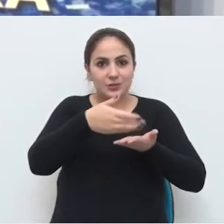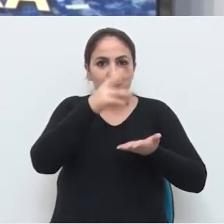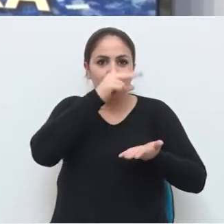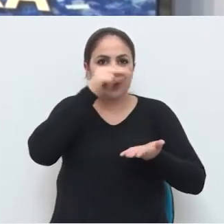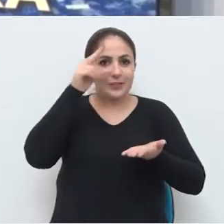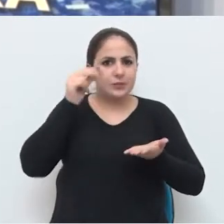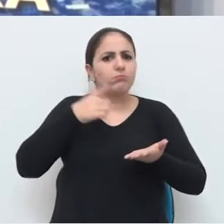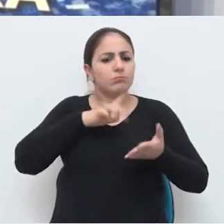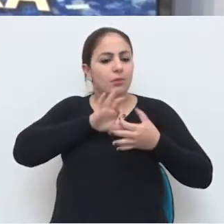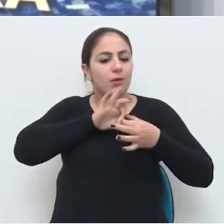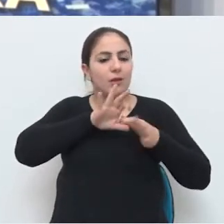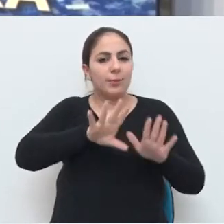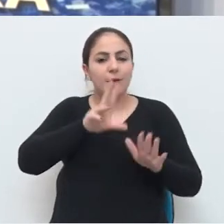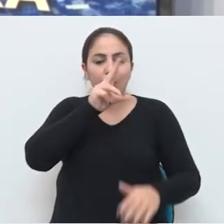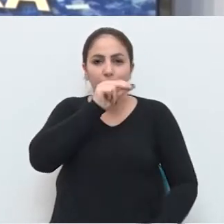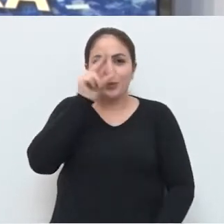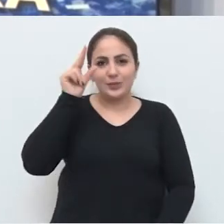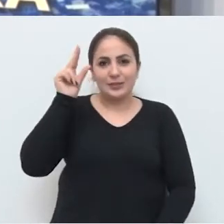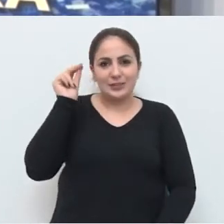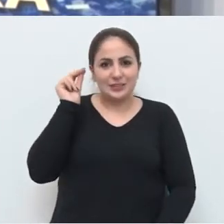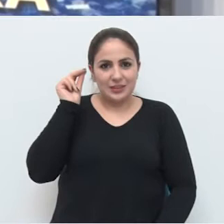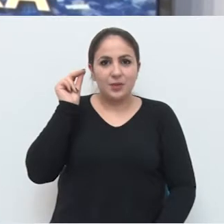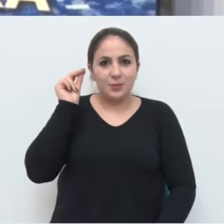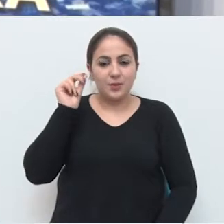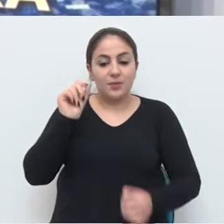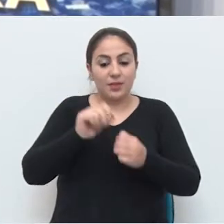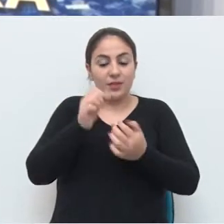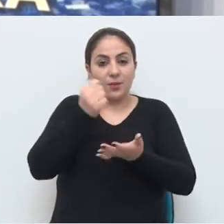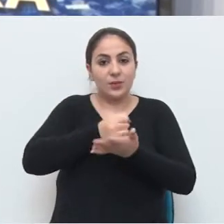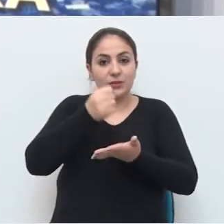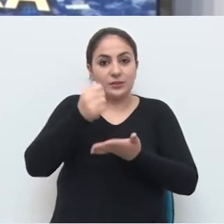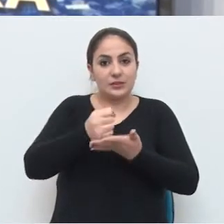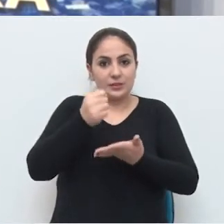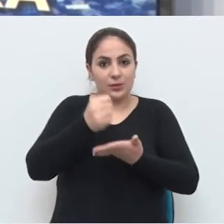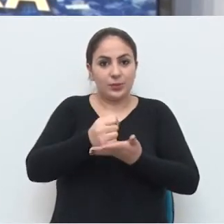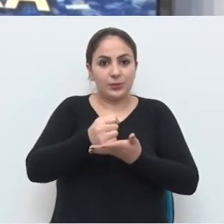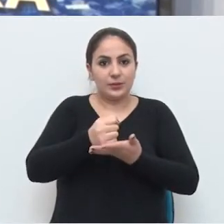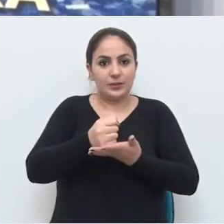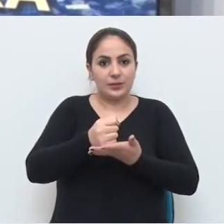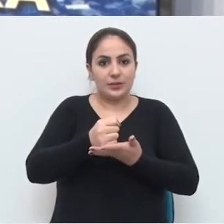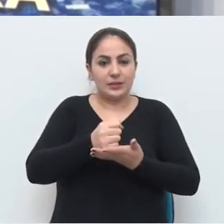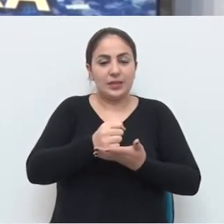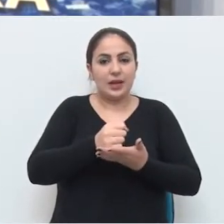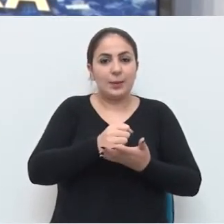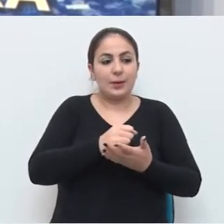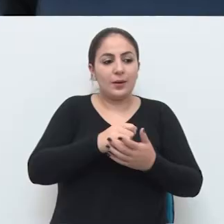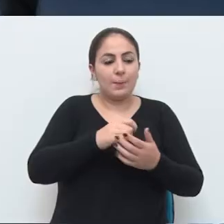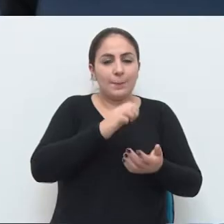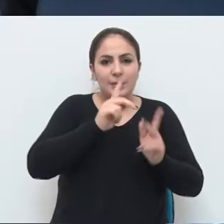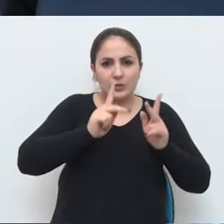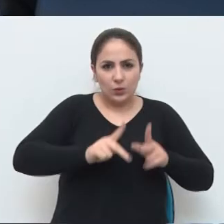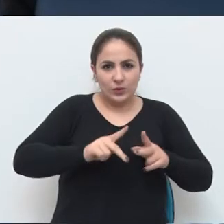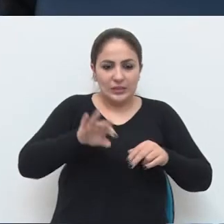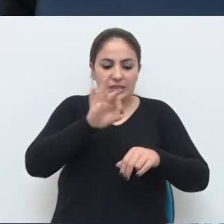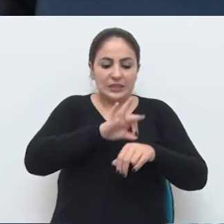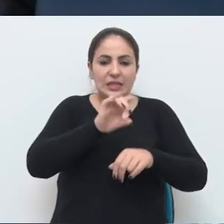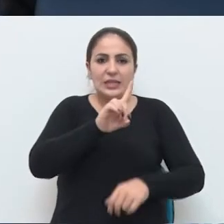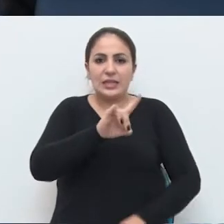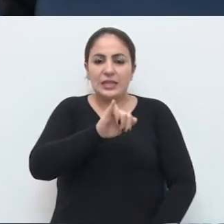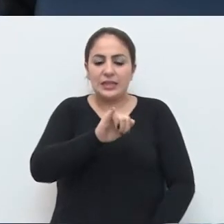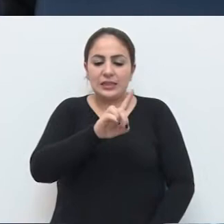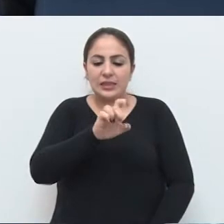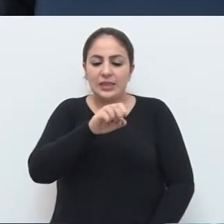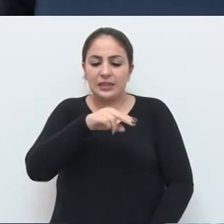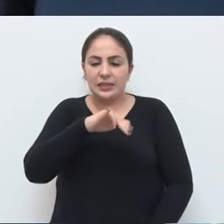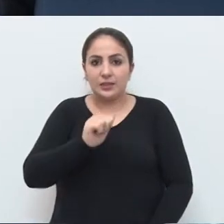Poder Executivo, autorizou o município a renovar a contratação dos agentes de endemias. Os servidores